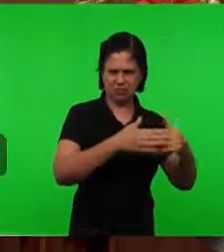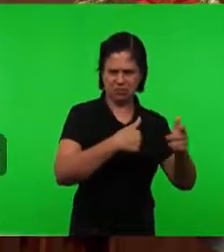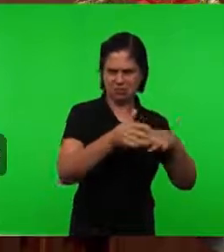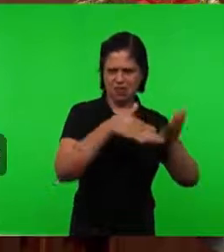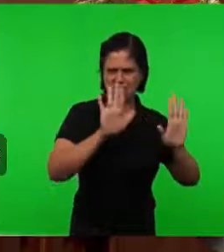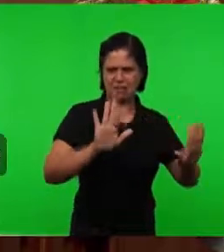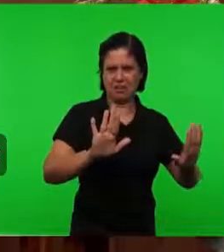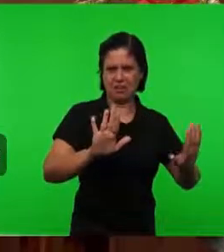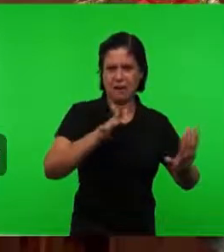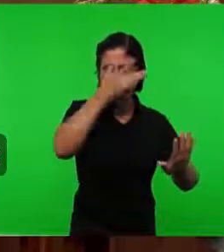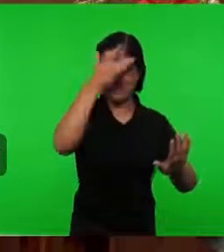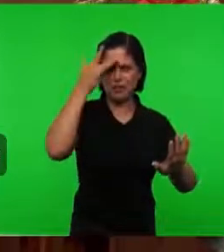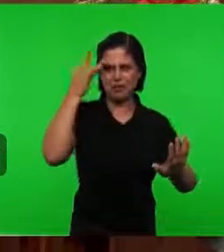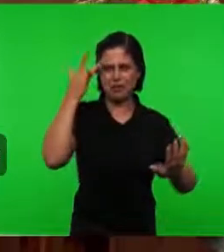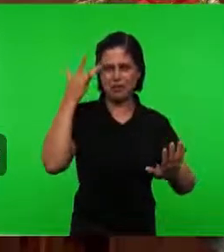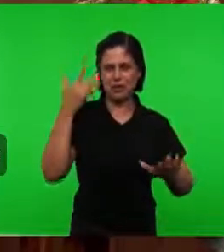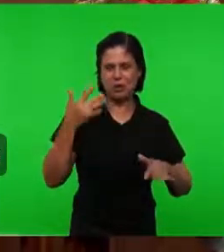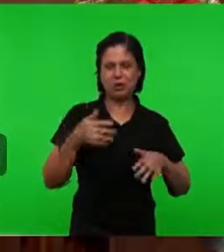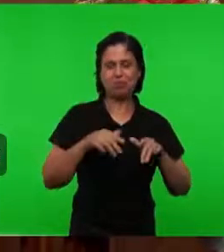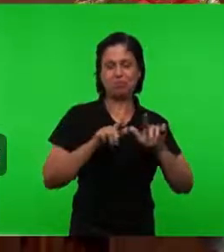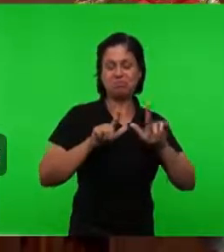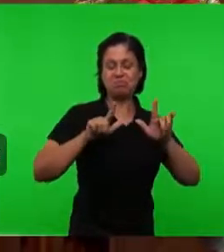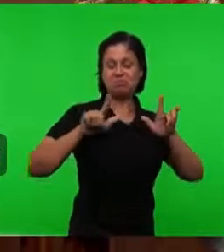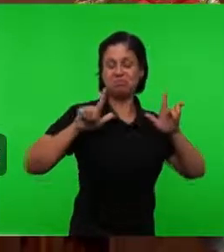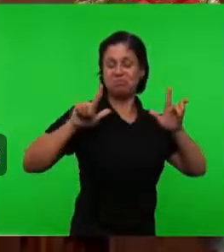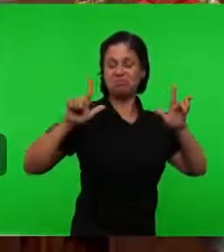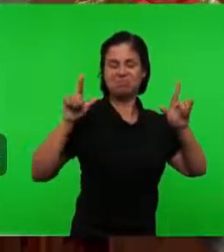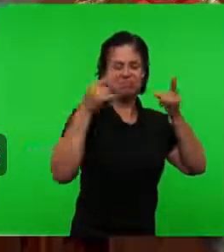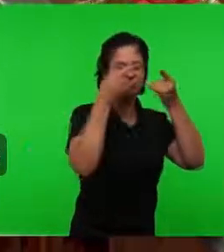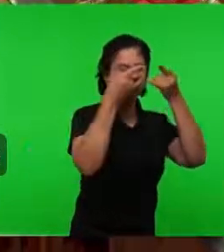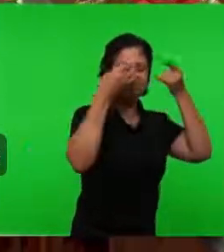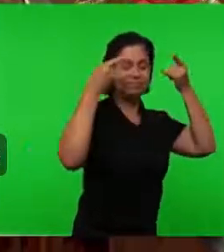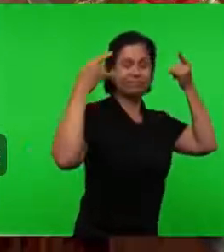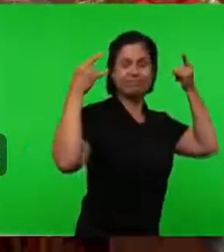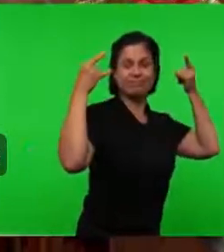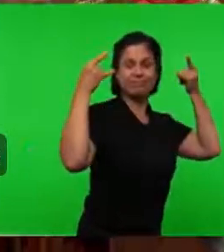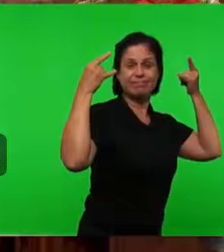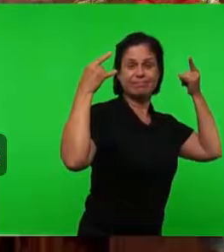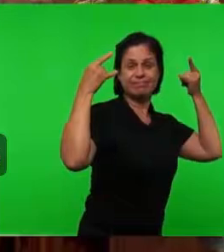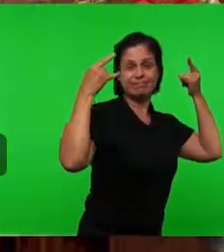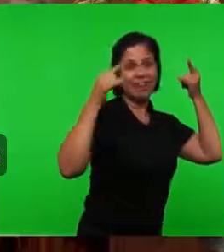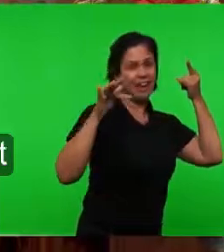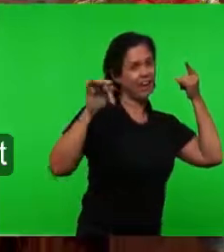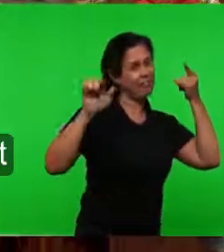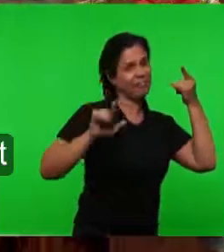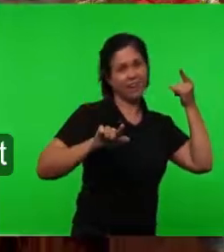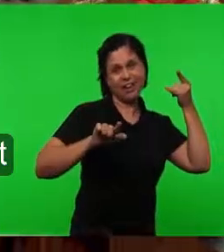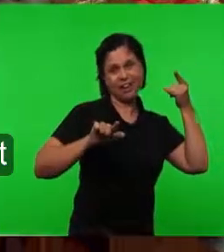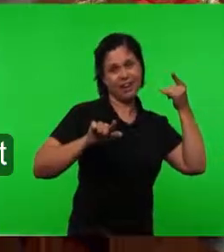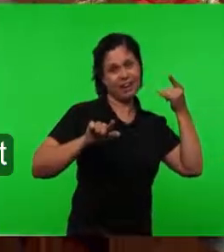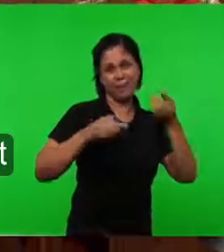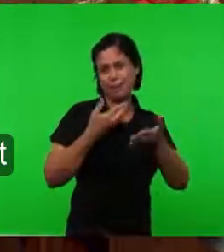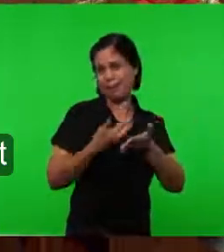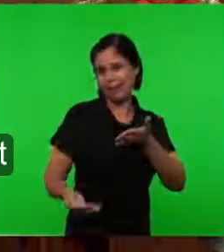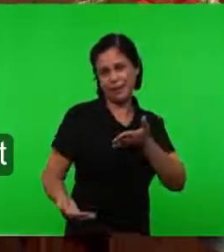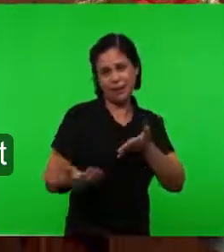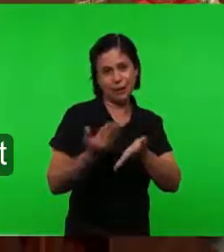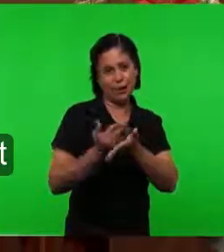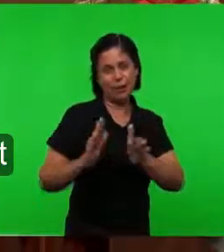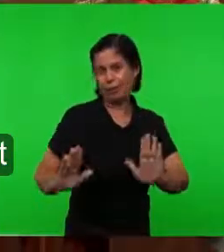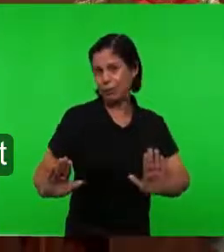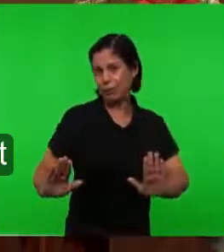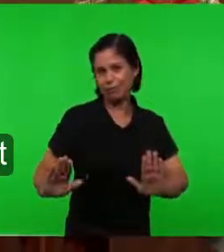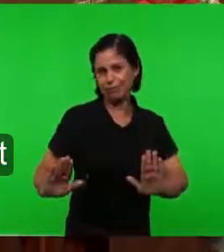A fé Se exteriorizou Então Ela morreu Ela já não tem mais vida Então